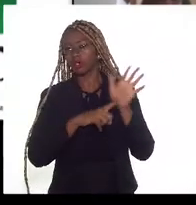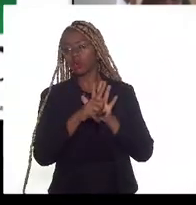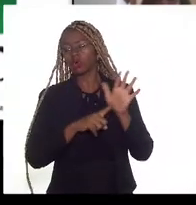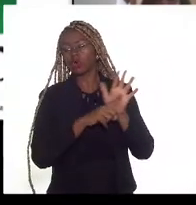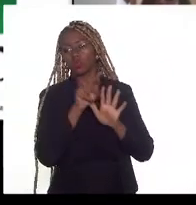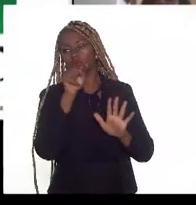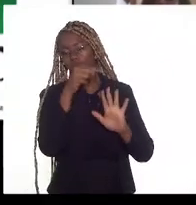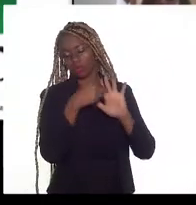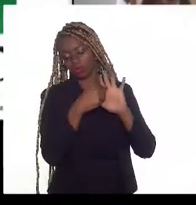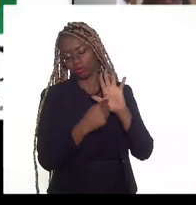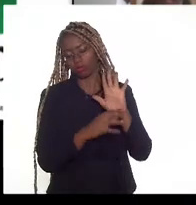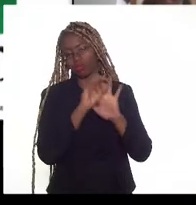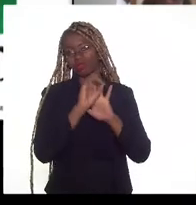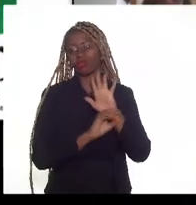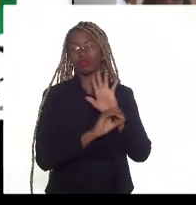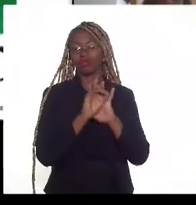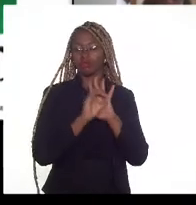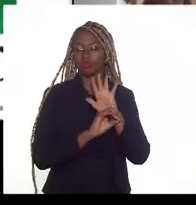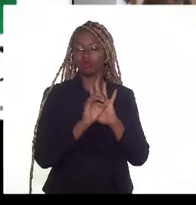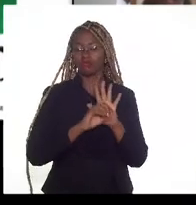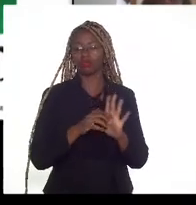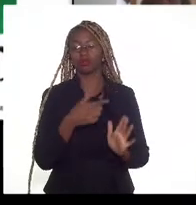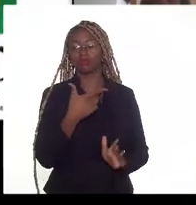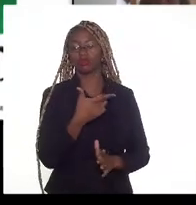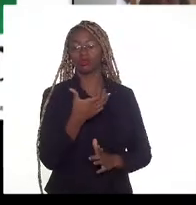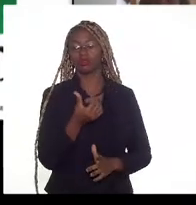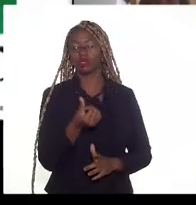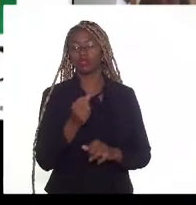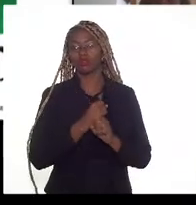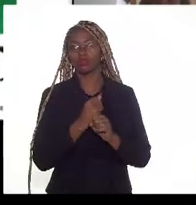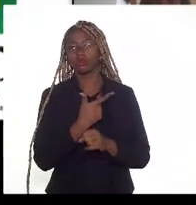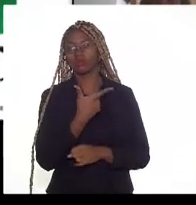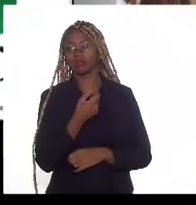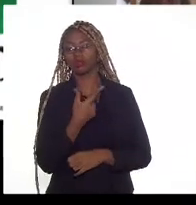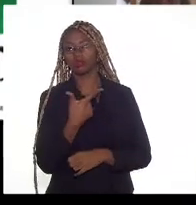CPI nº 26, de 2021.